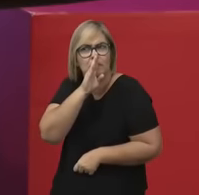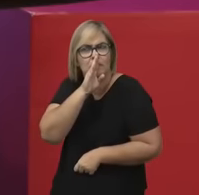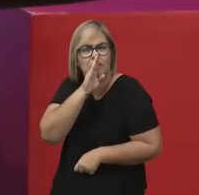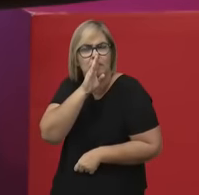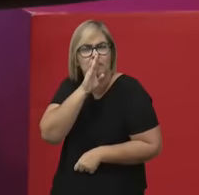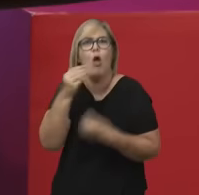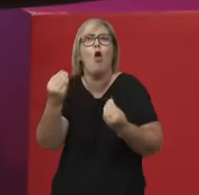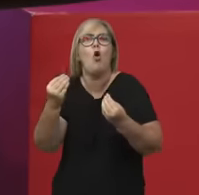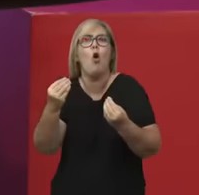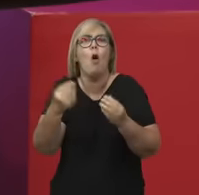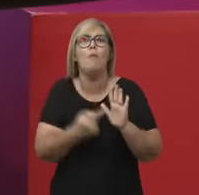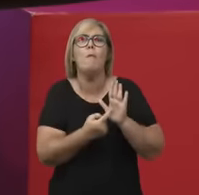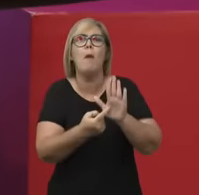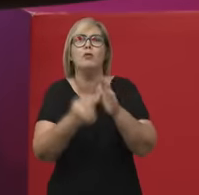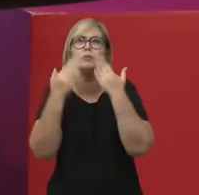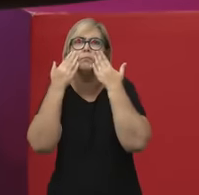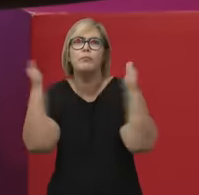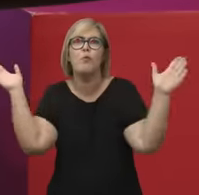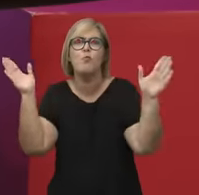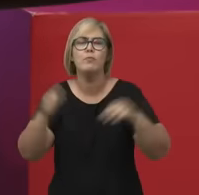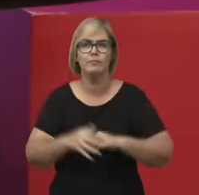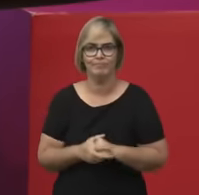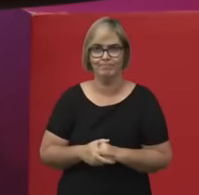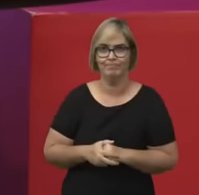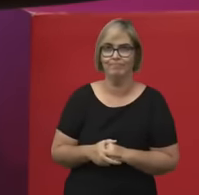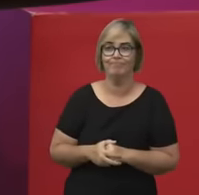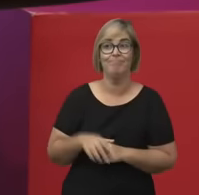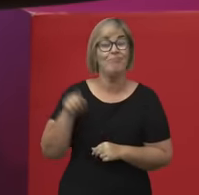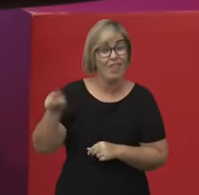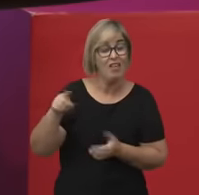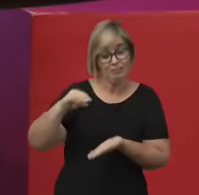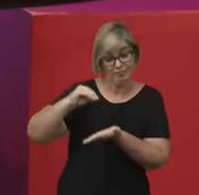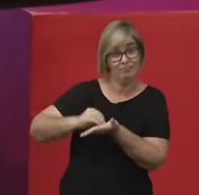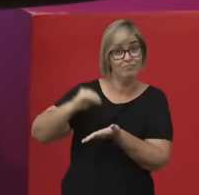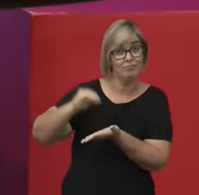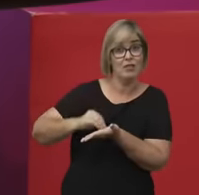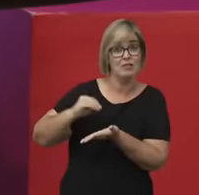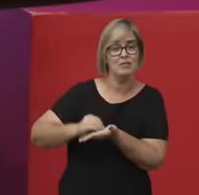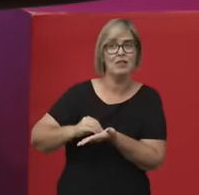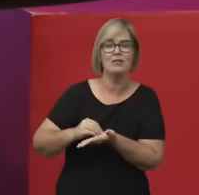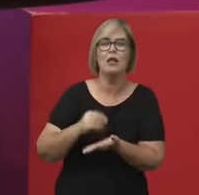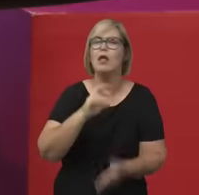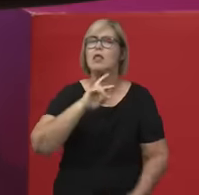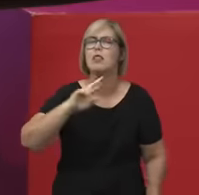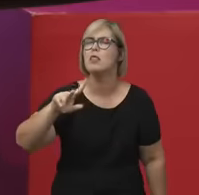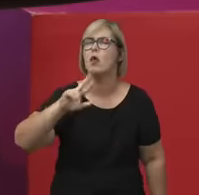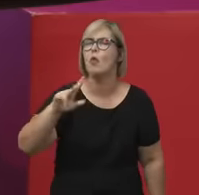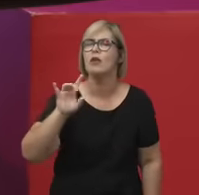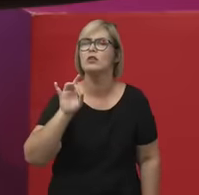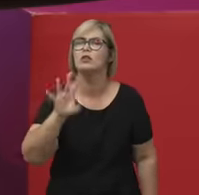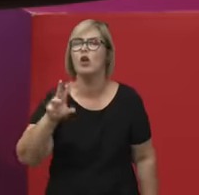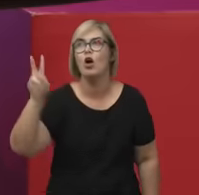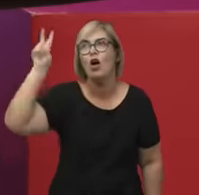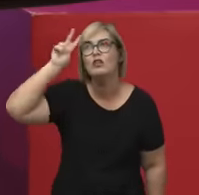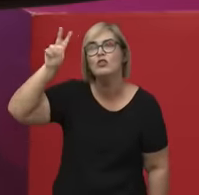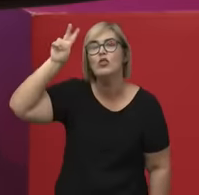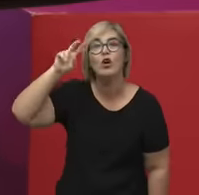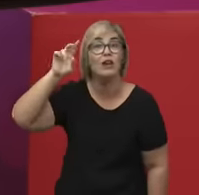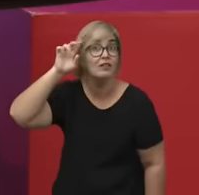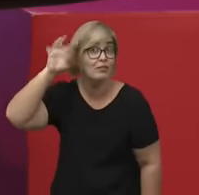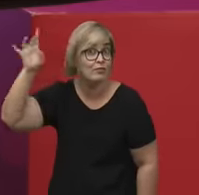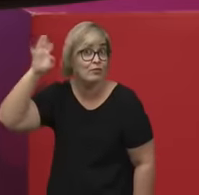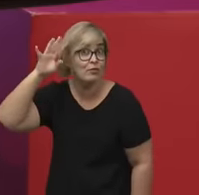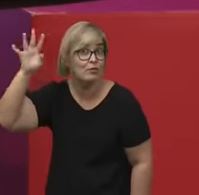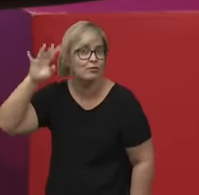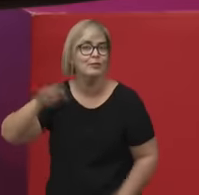E aí, bom, essa ausência, ela não está presente só na história da filosofia. E aí eu acho importante trazer isso